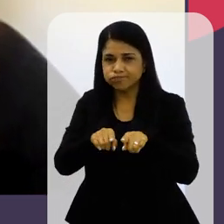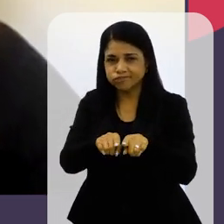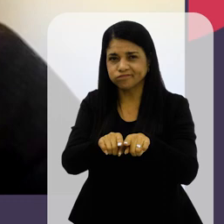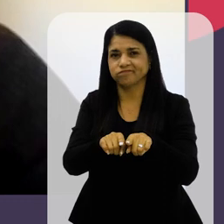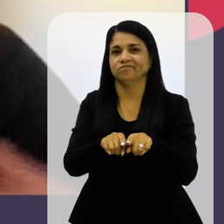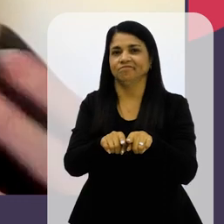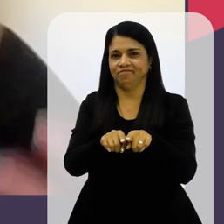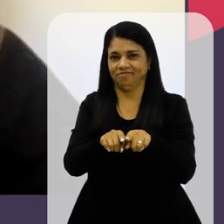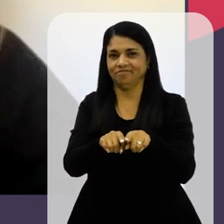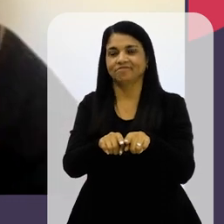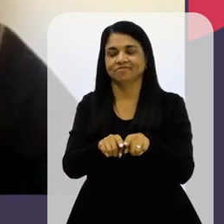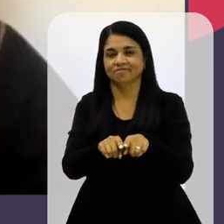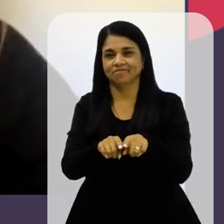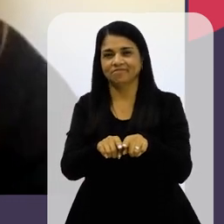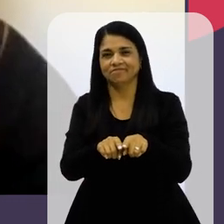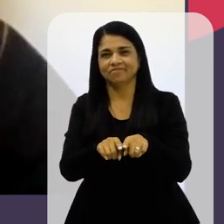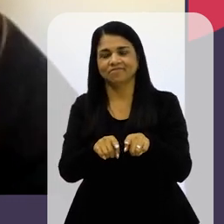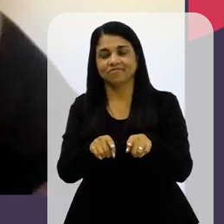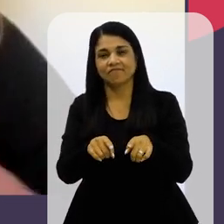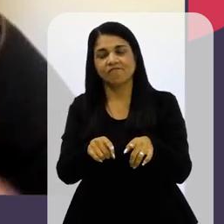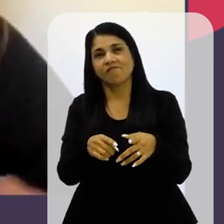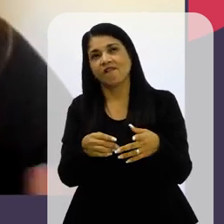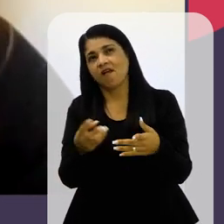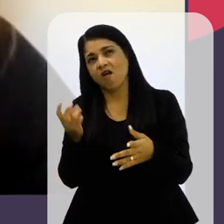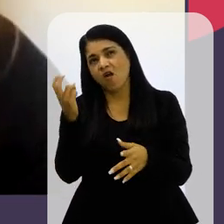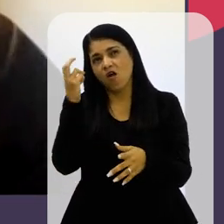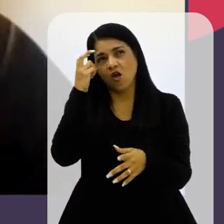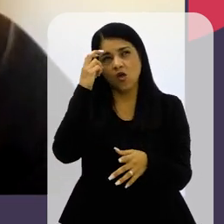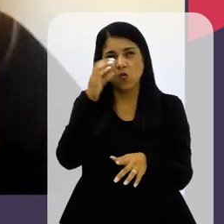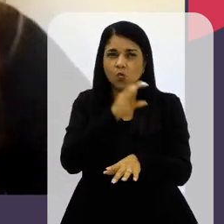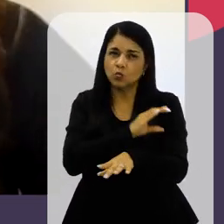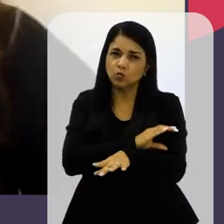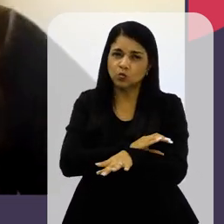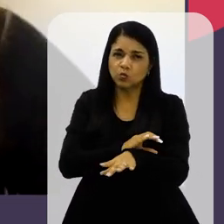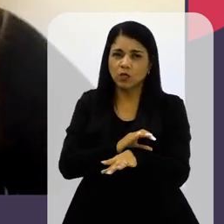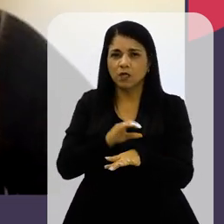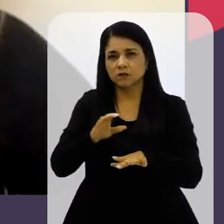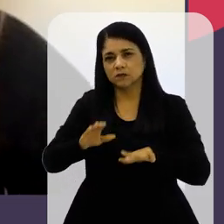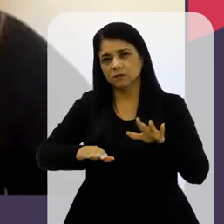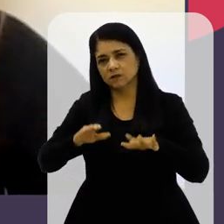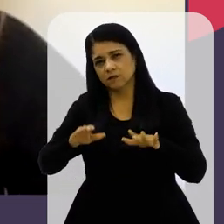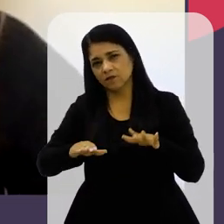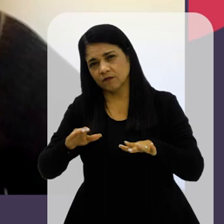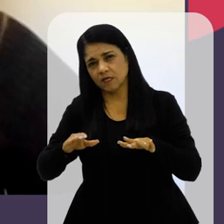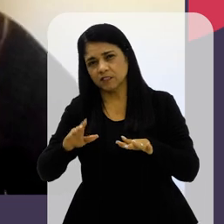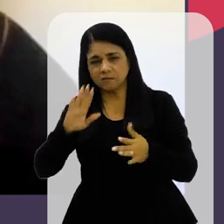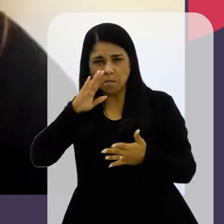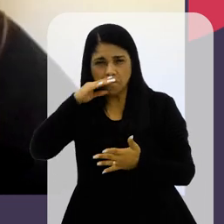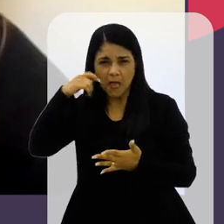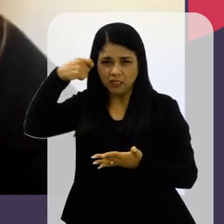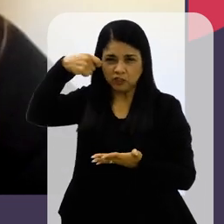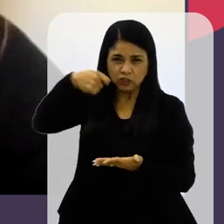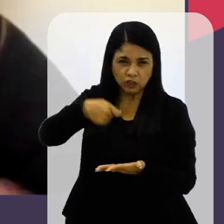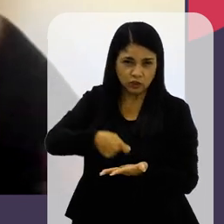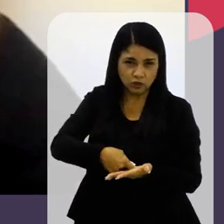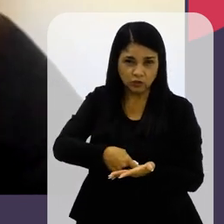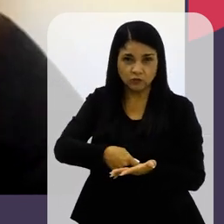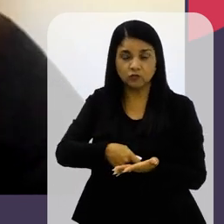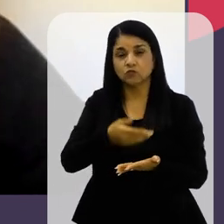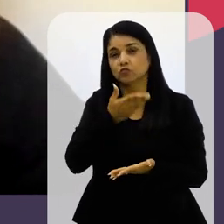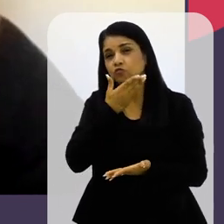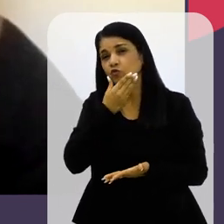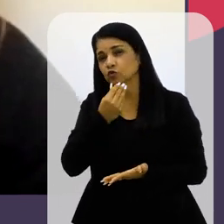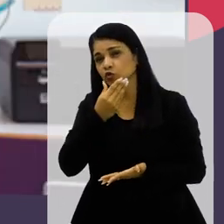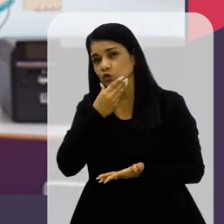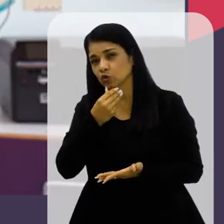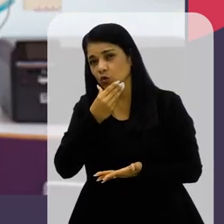gente acredita Que seja mais Uma cultura Talvez que a gente possa Dizer Uma cultura do machismo Onde